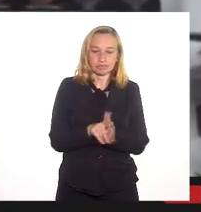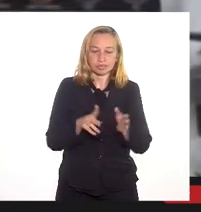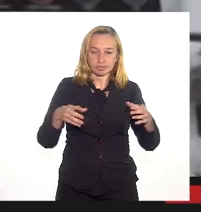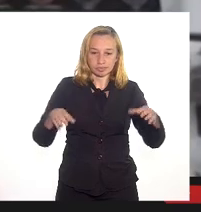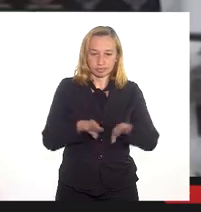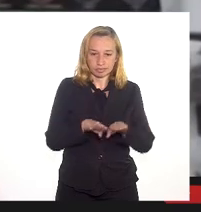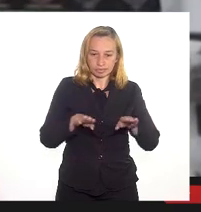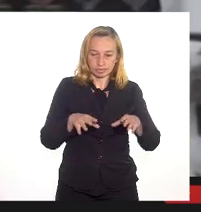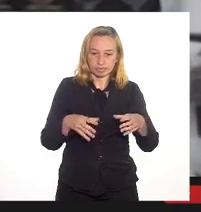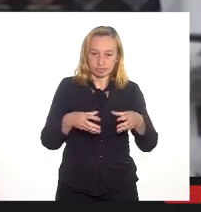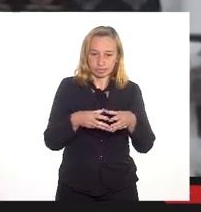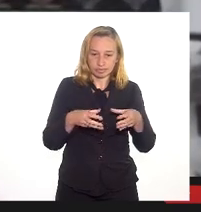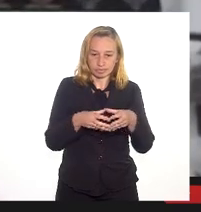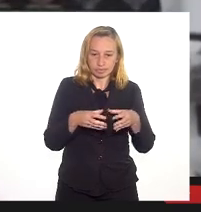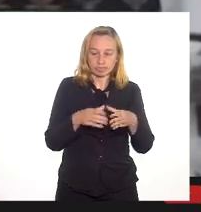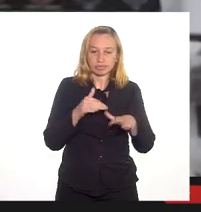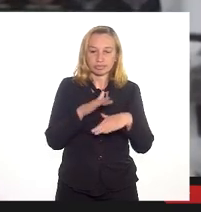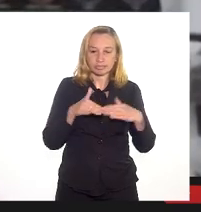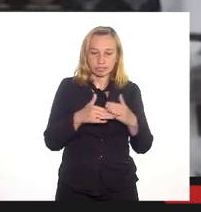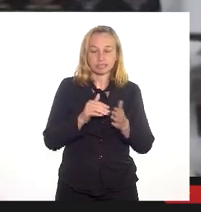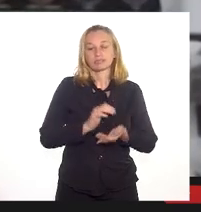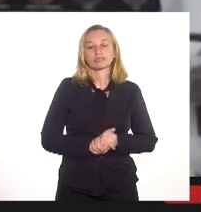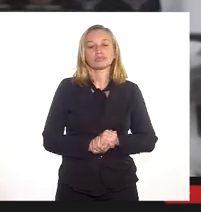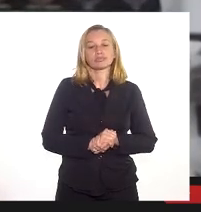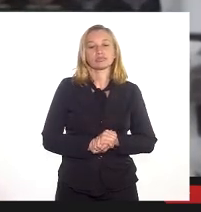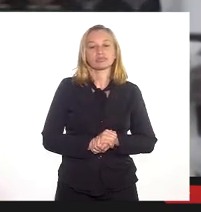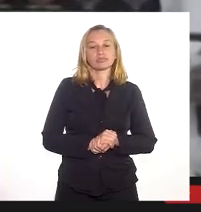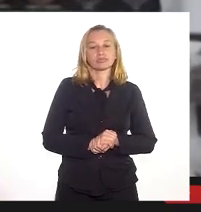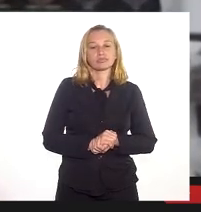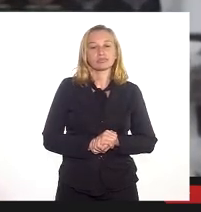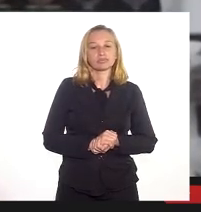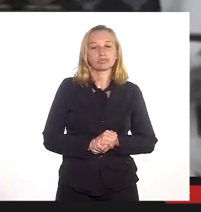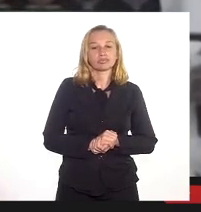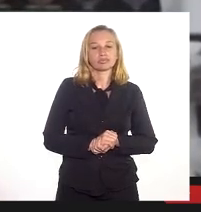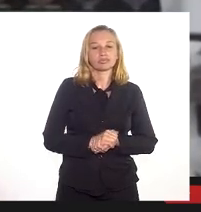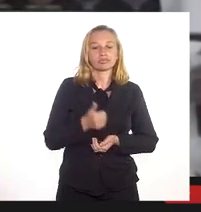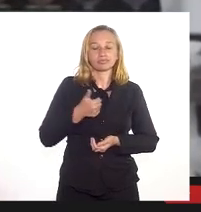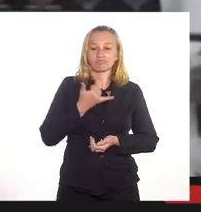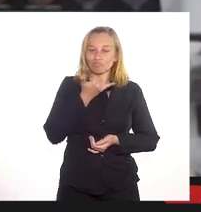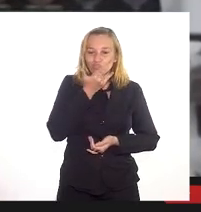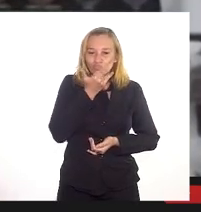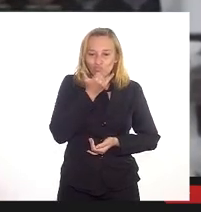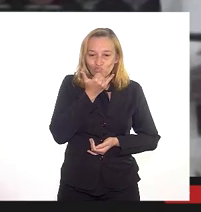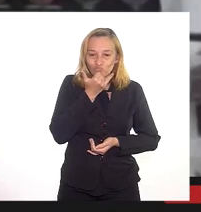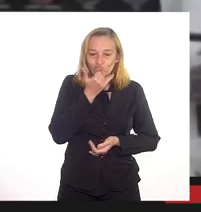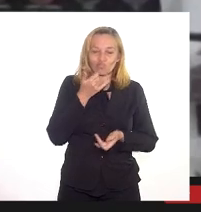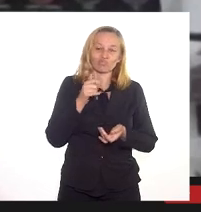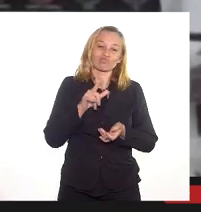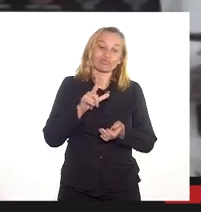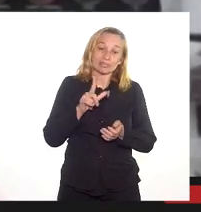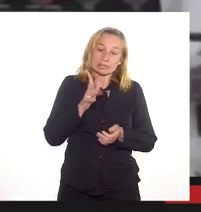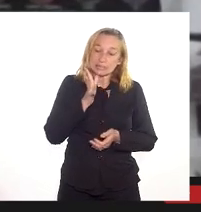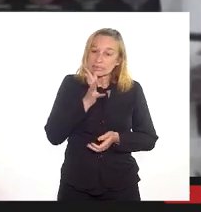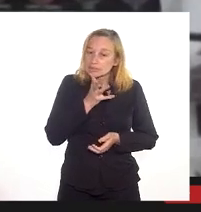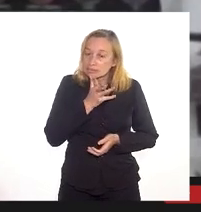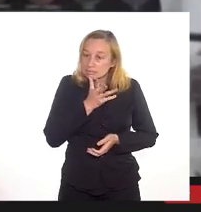bom dia a todos os participantes dessa audiência pública. Primeiramente, gostaria de pedir desculpa pela demora em estar